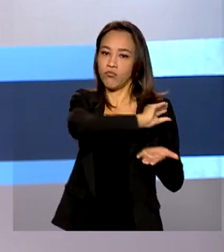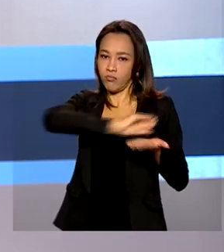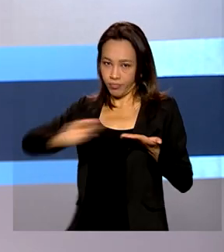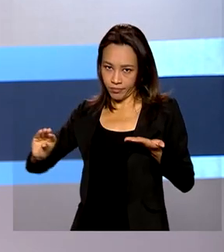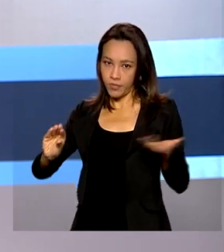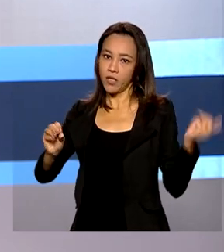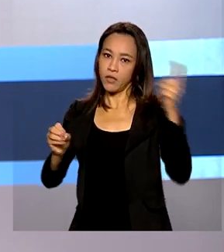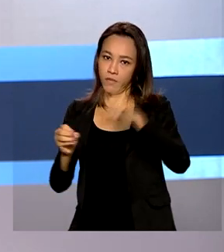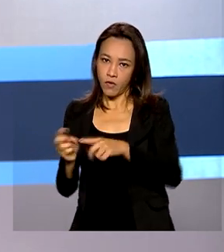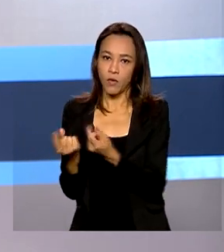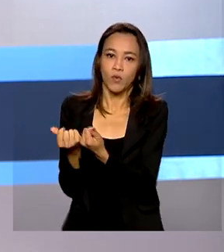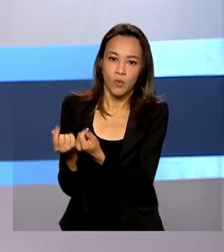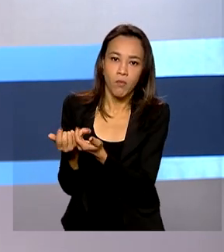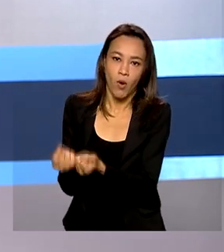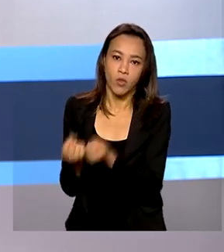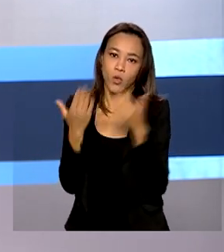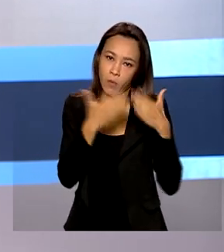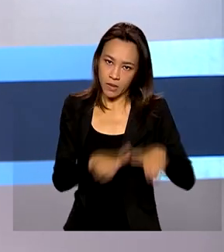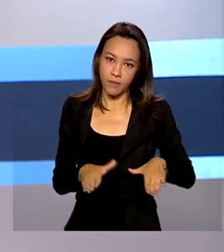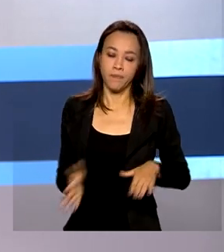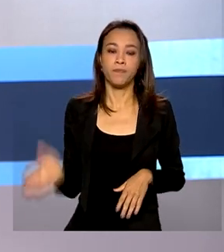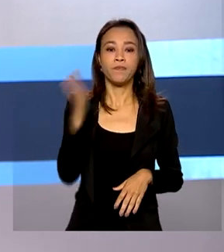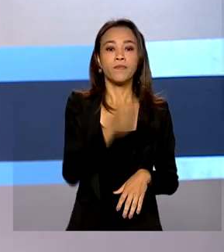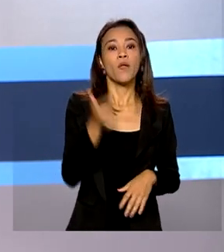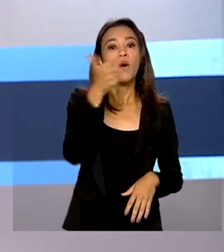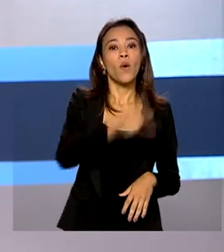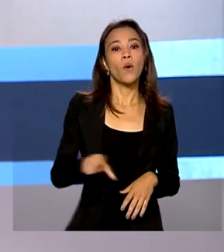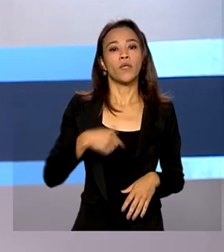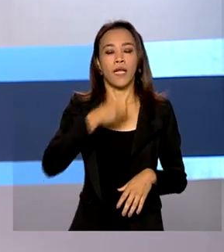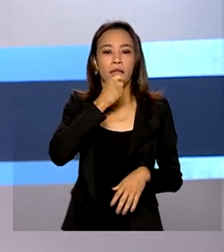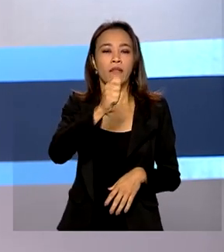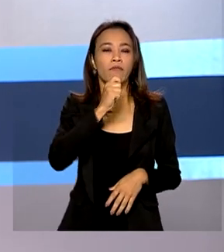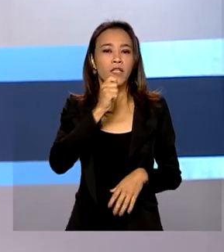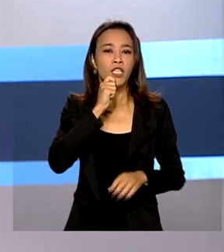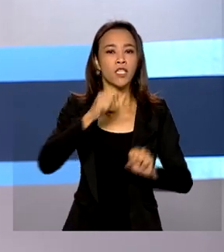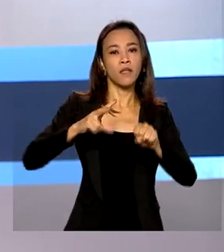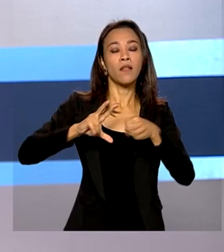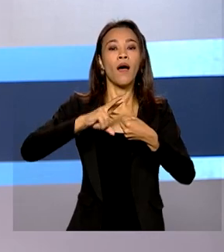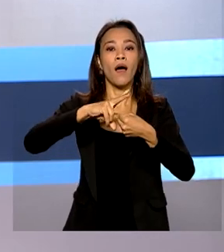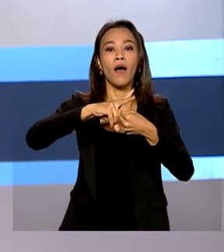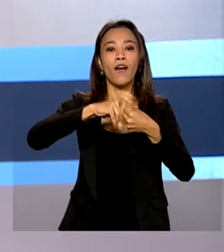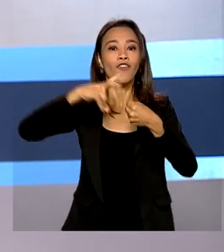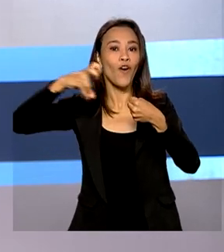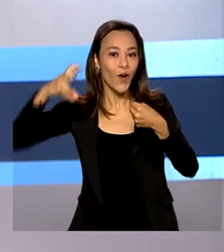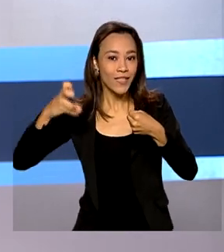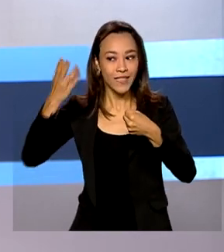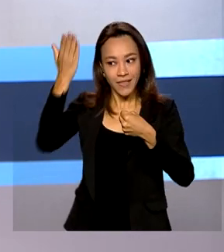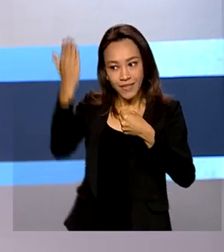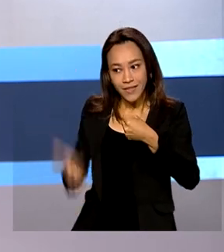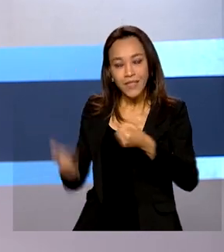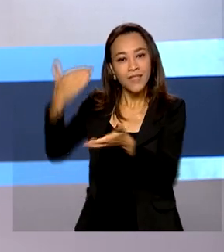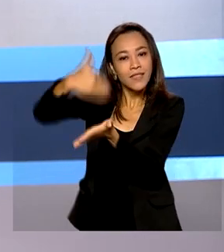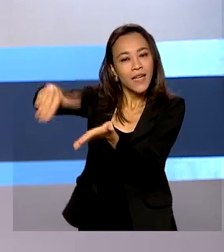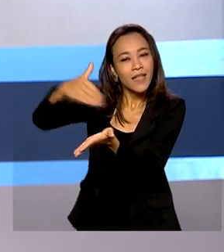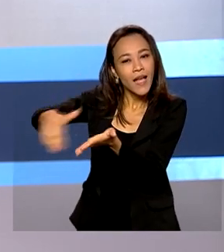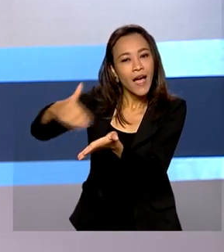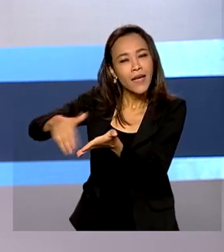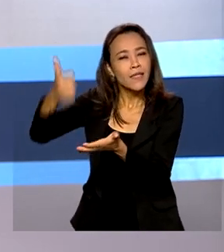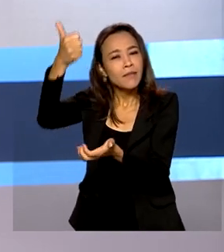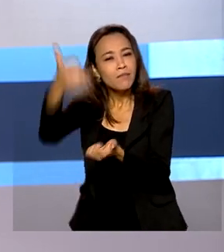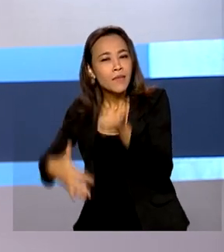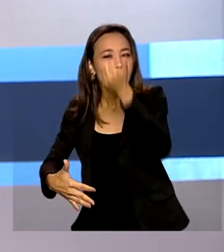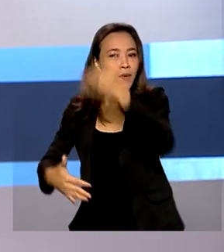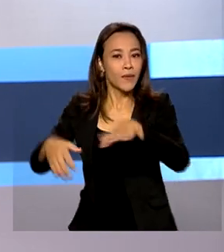Em entrevista ao programa Voz do Brasil, a Secretária Nacional de Atenção à Primeira Infância do Ministério da Cidadania falou das